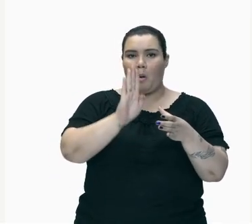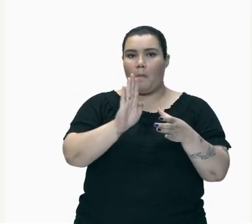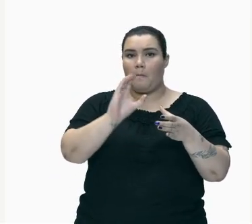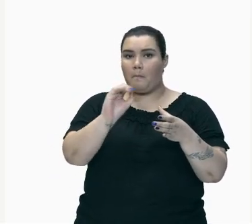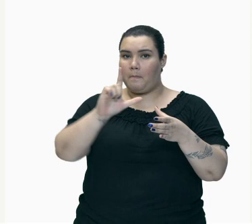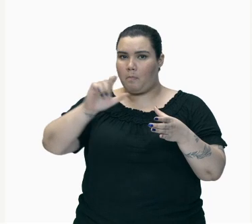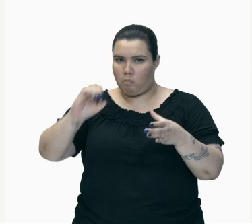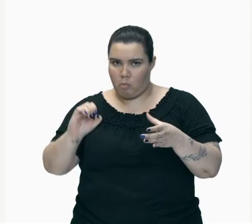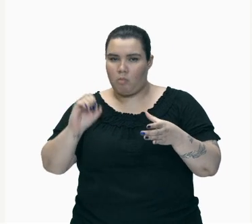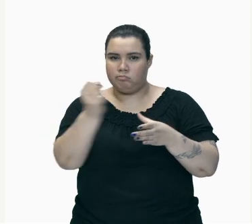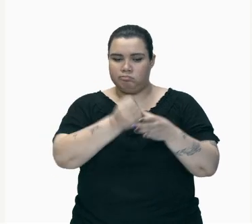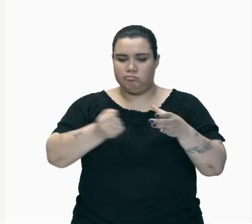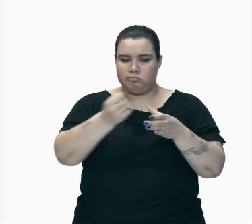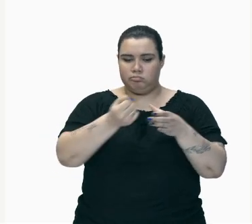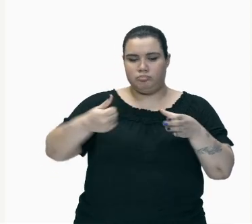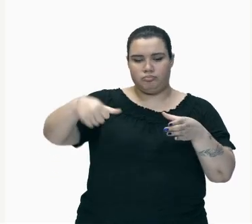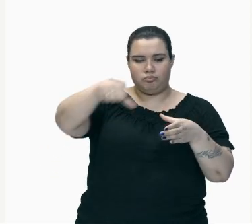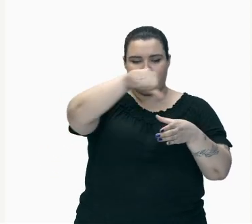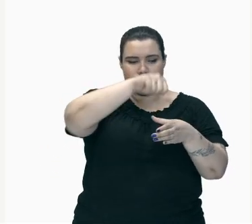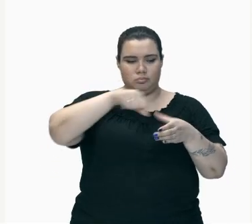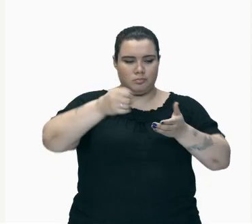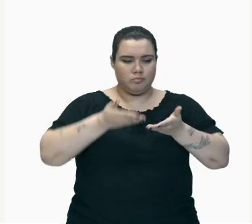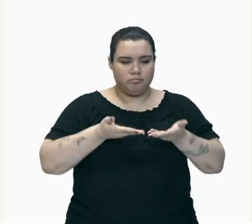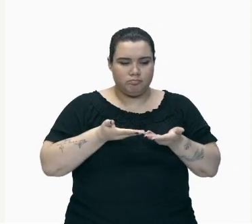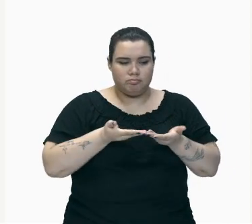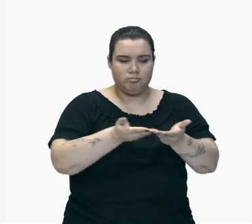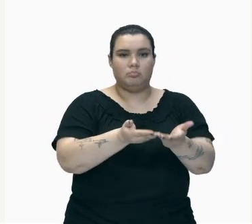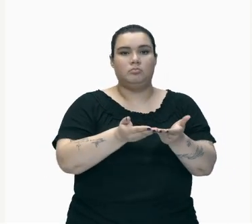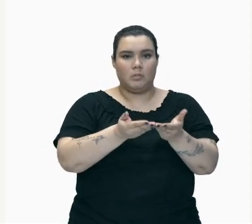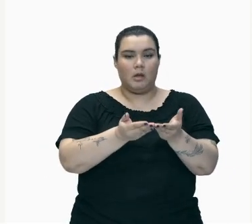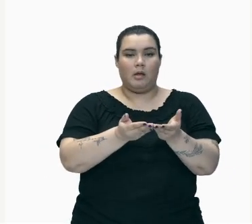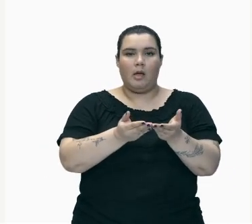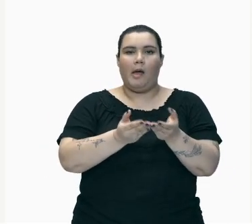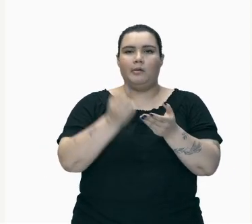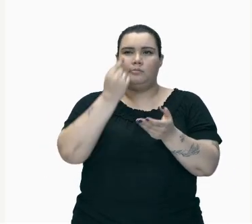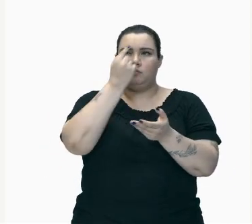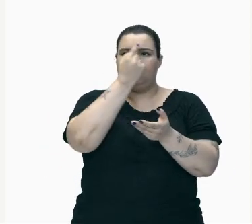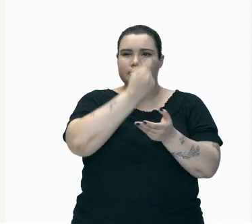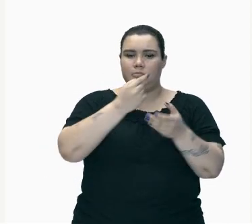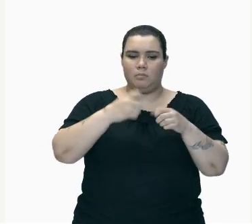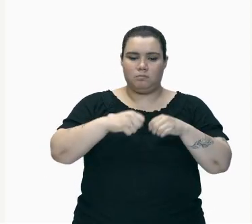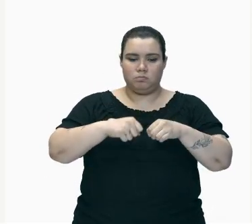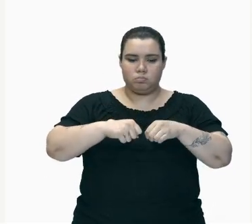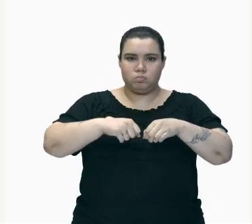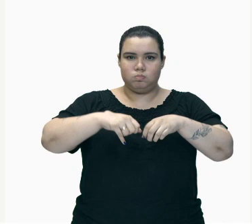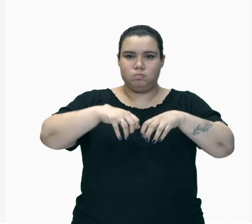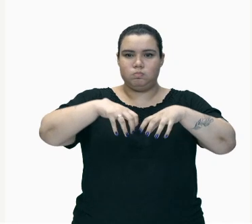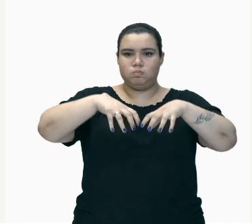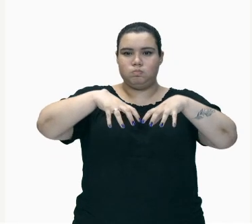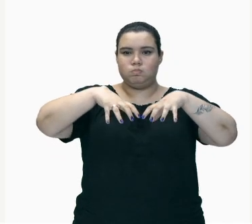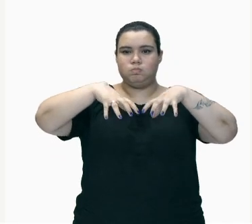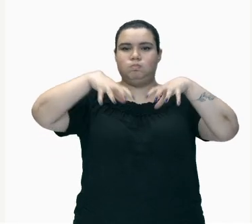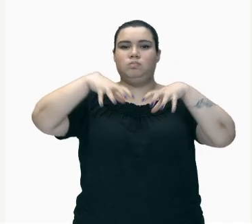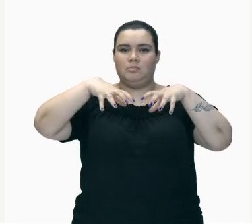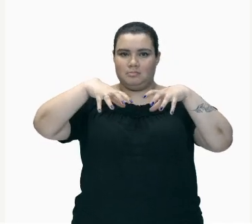Né Quando A Gente Coloca O Fermento No Bolo Nós Vamos Ter Ali O